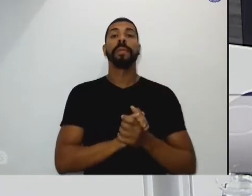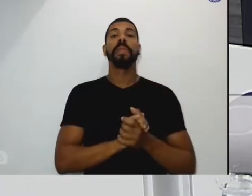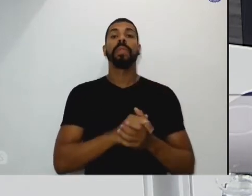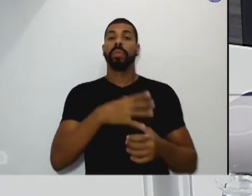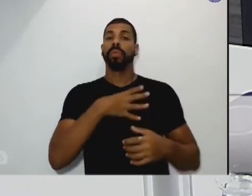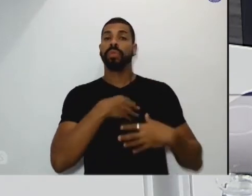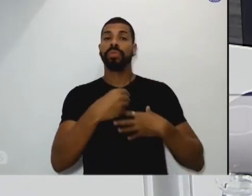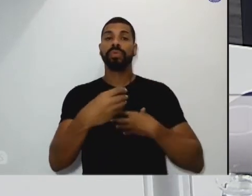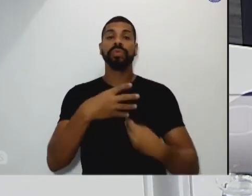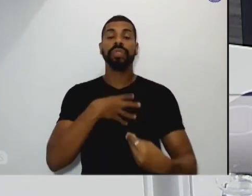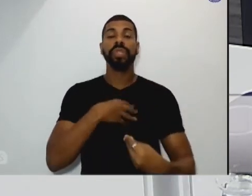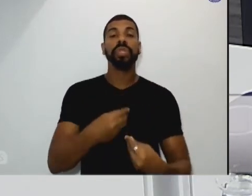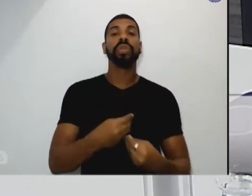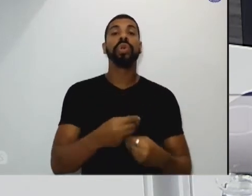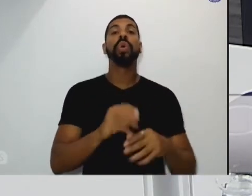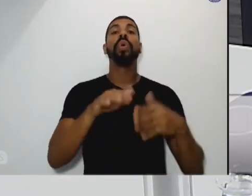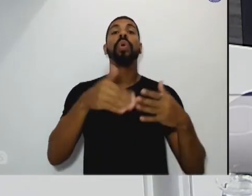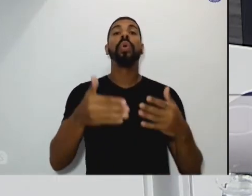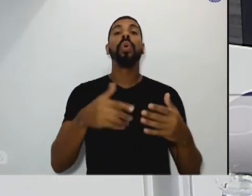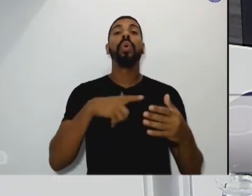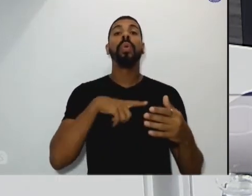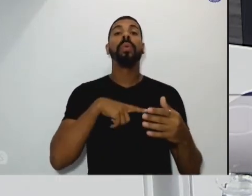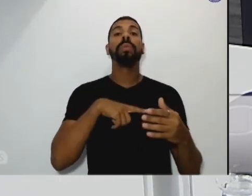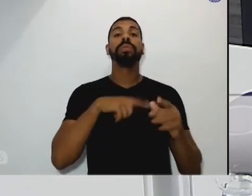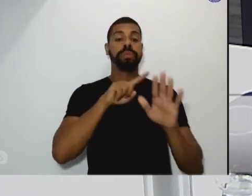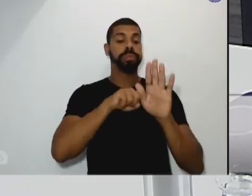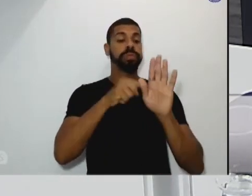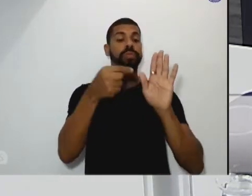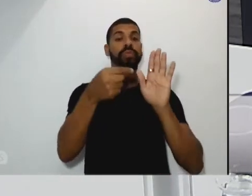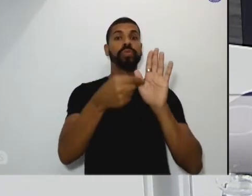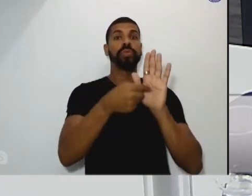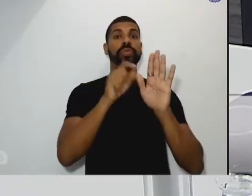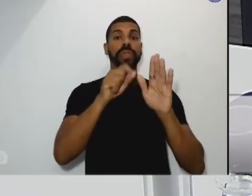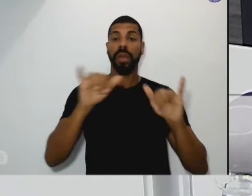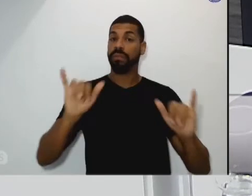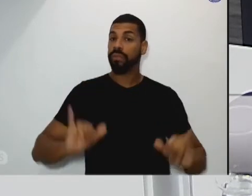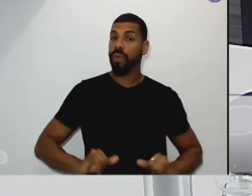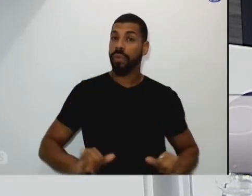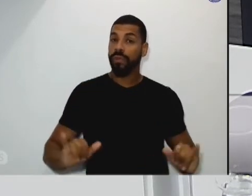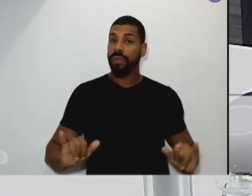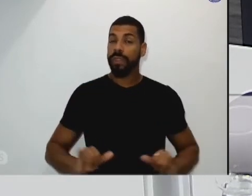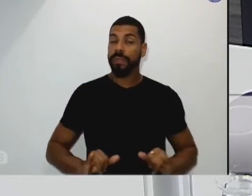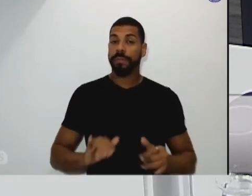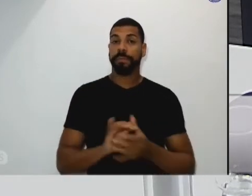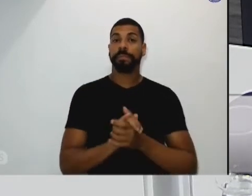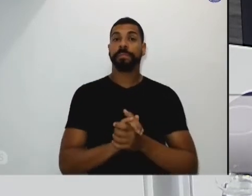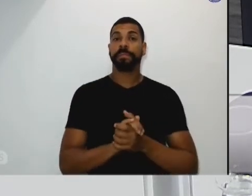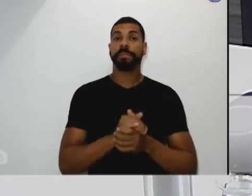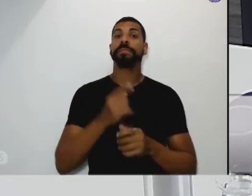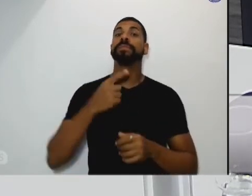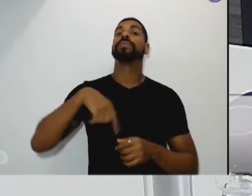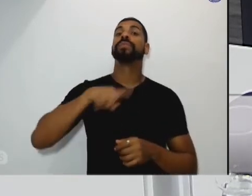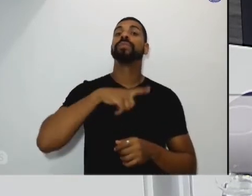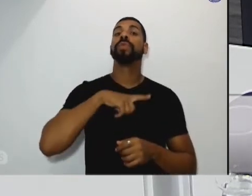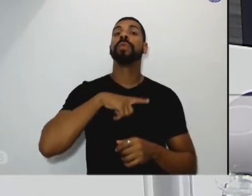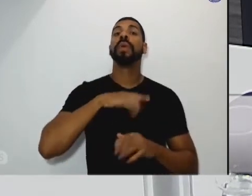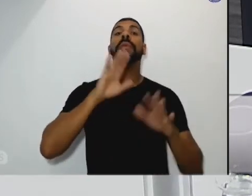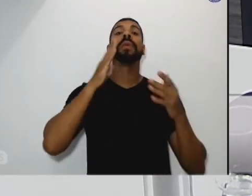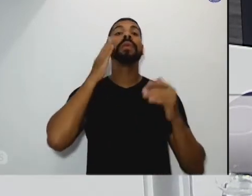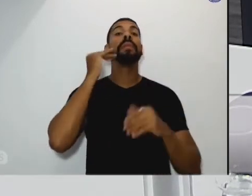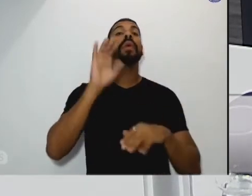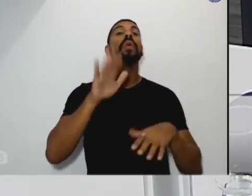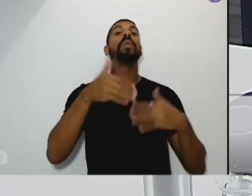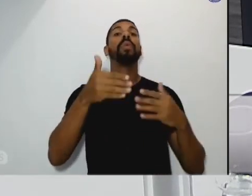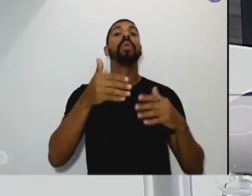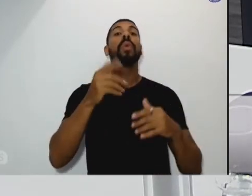qual tipo de ameaça que ela está sofrendo a gente faz ver o grau de prioridade de gravidade então